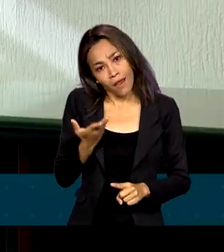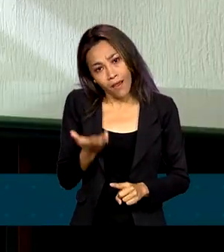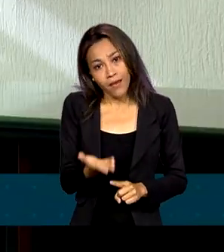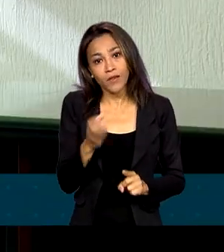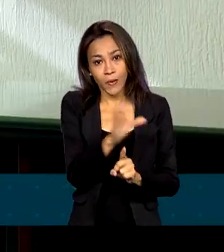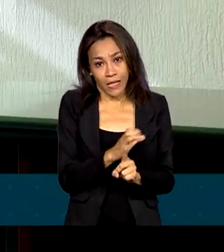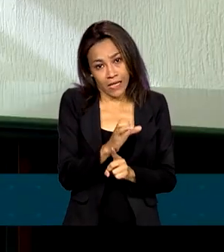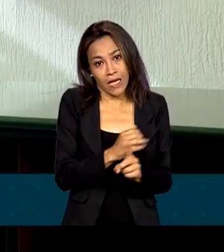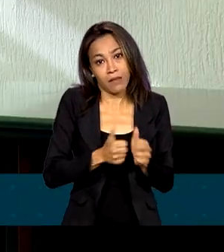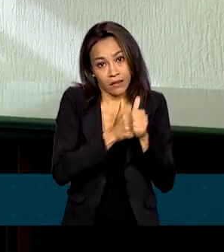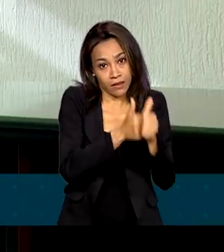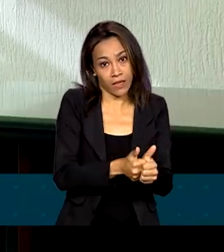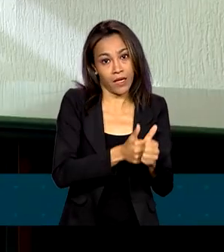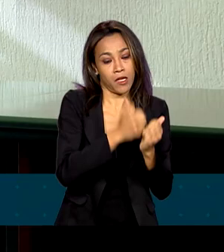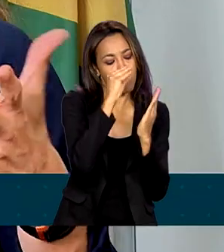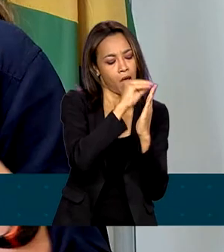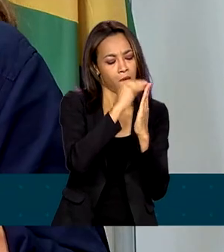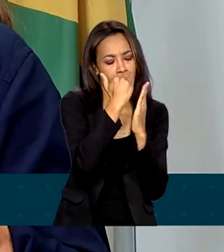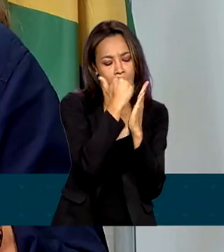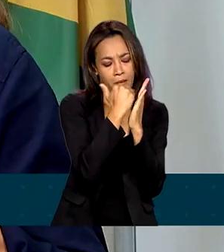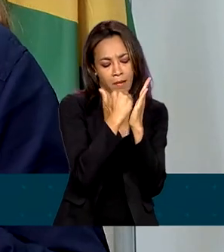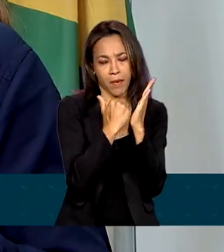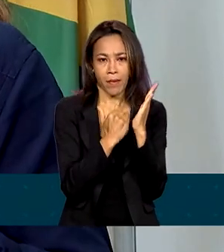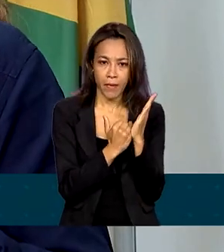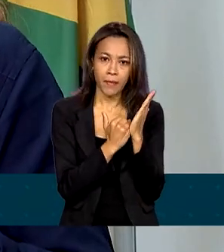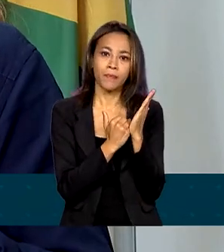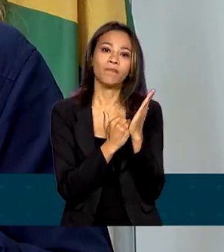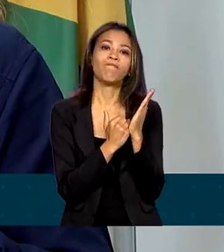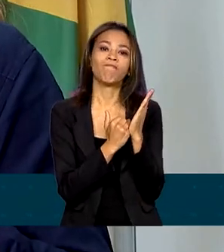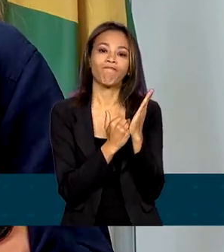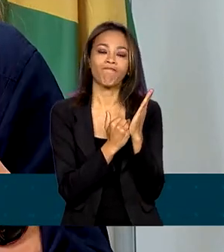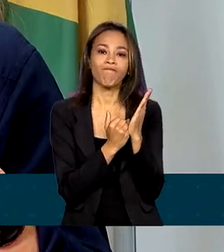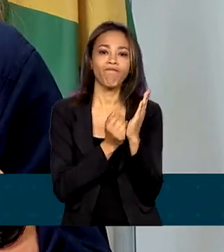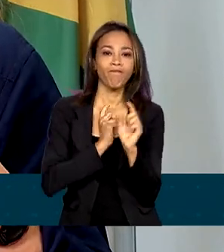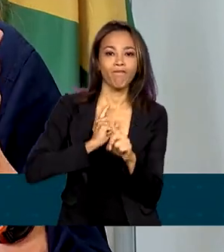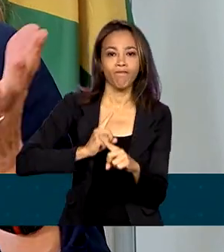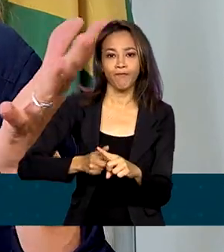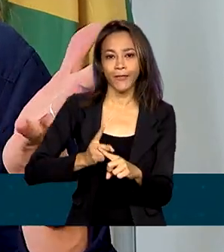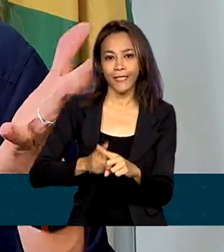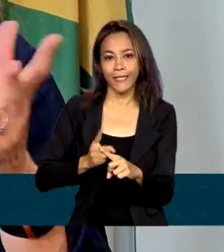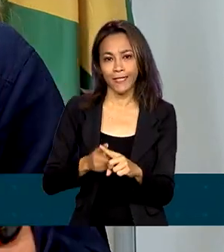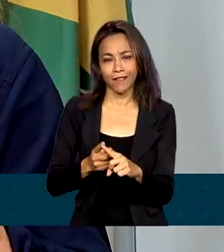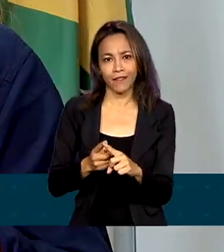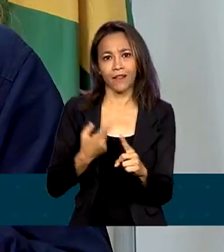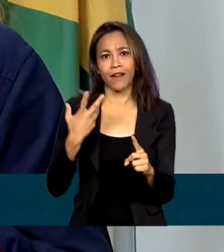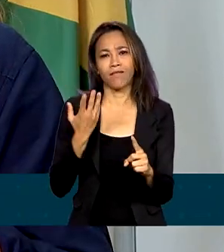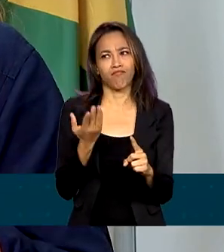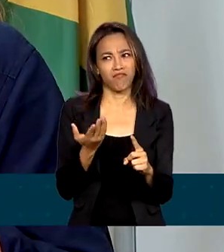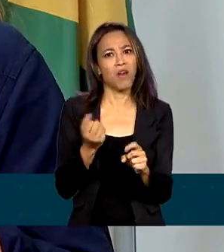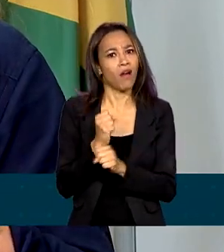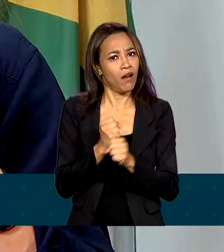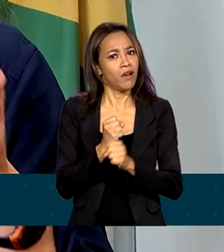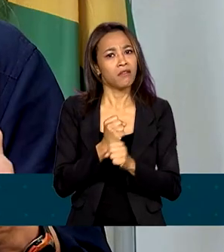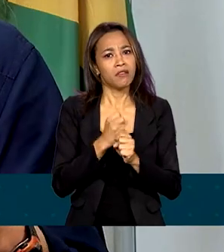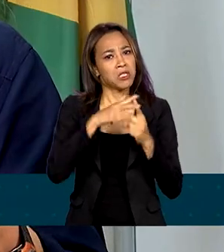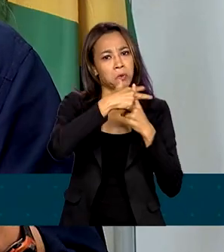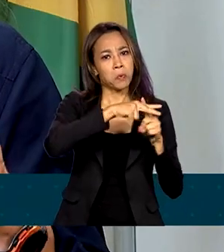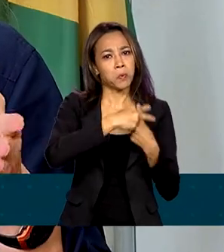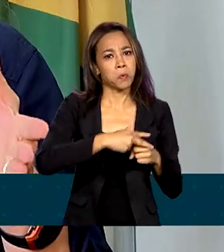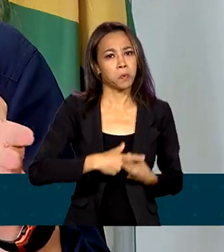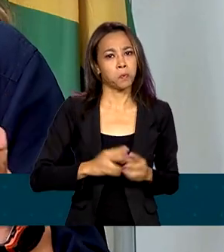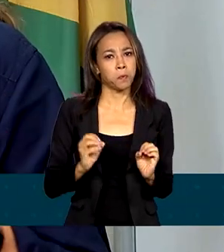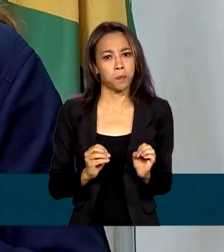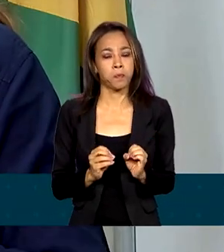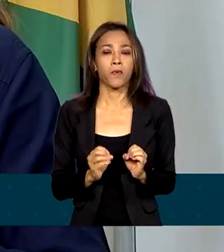calendário, é importante. Os valores estão defasados, porque não atualiza há muitos anos. Mas nesse